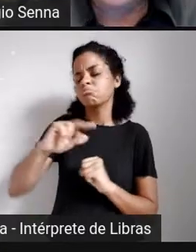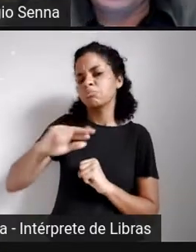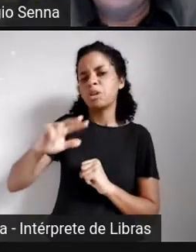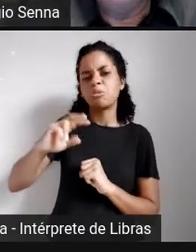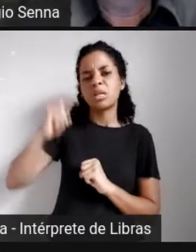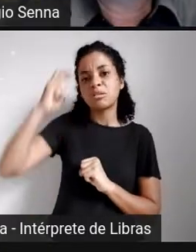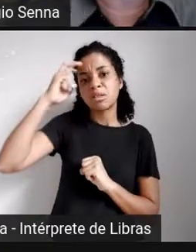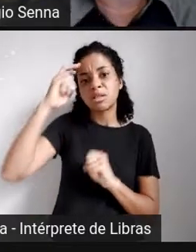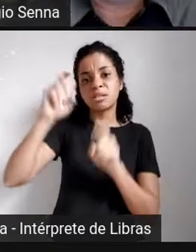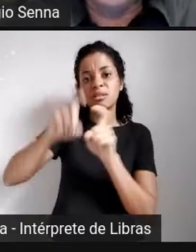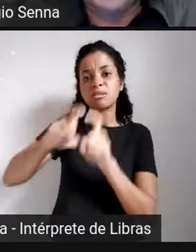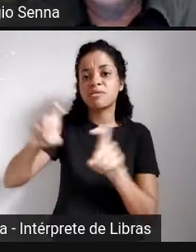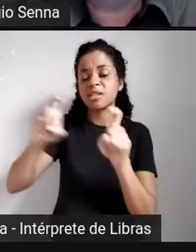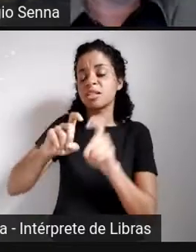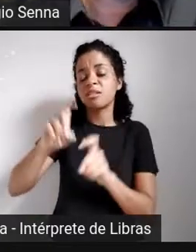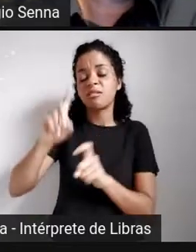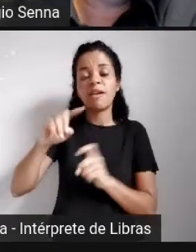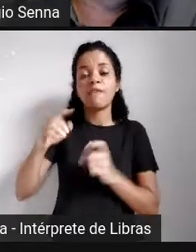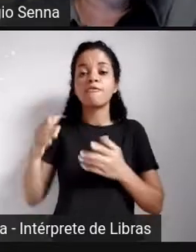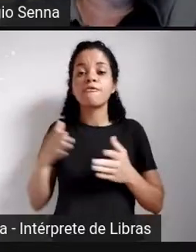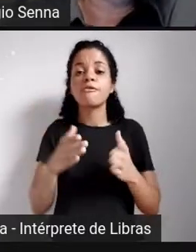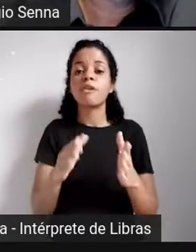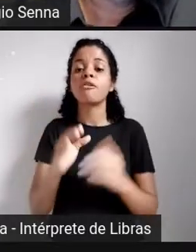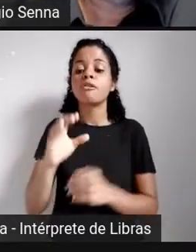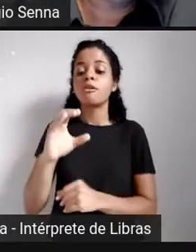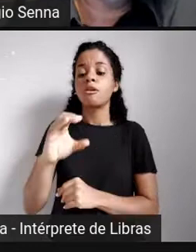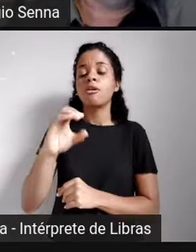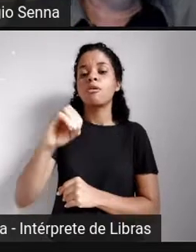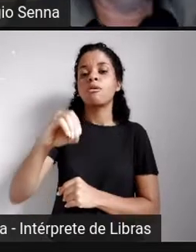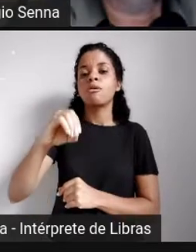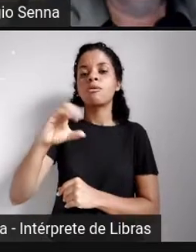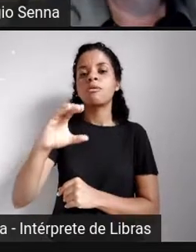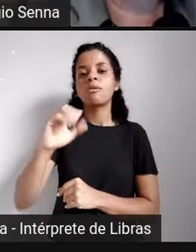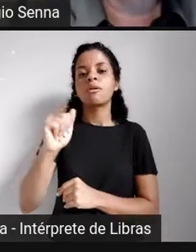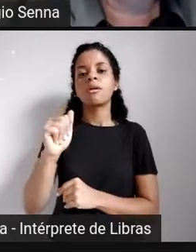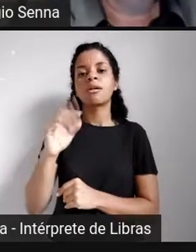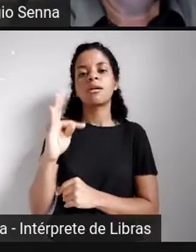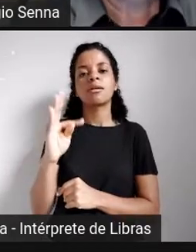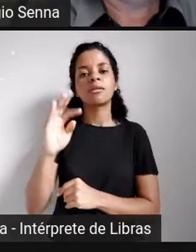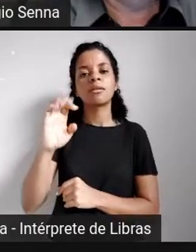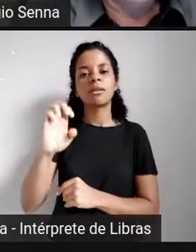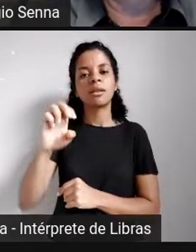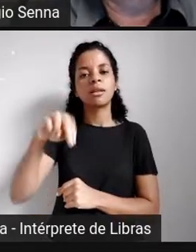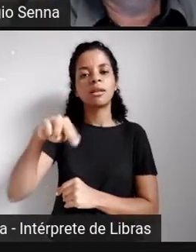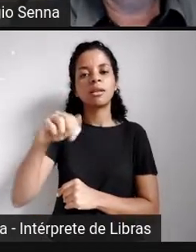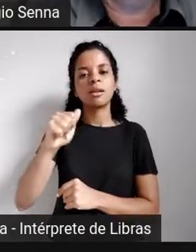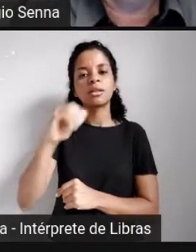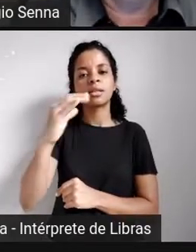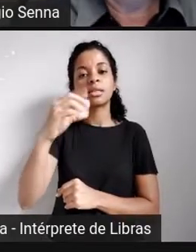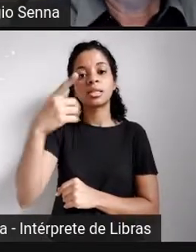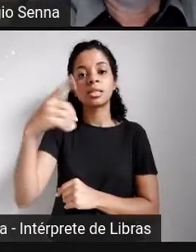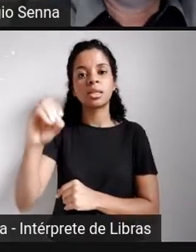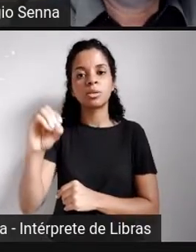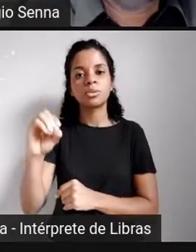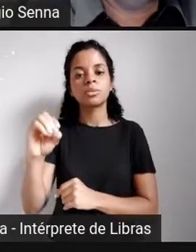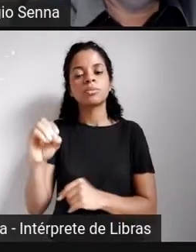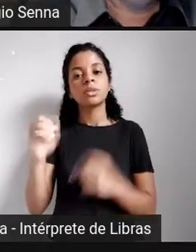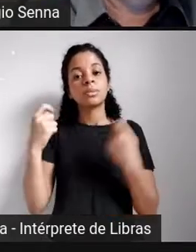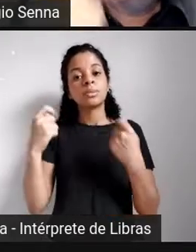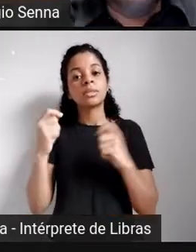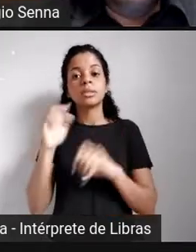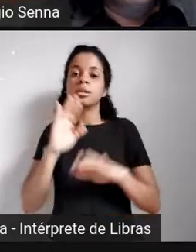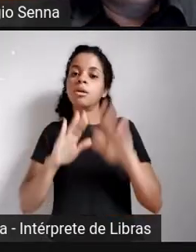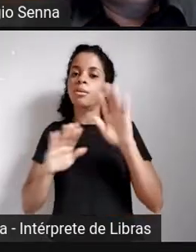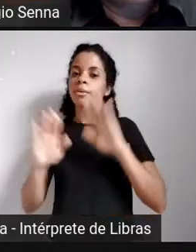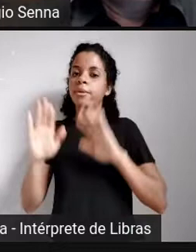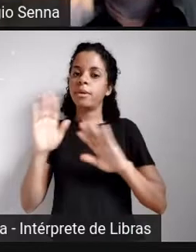concatenação de bibliotecas de inteligência artificial. A gente tem que dar os nomes certos. Então, cuidado com isso, tá, gente? Tem uma